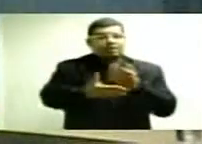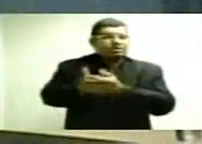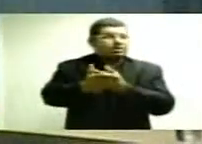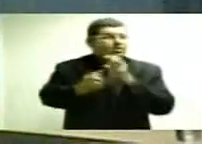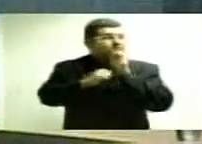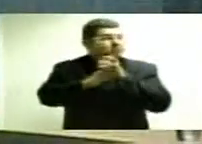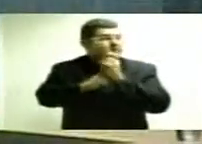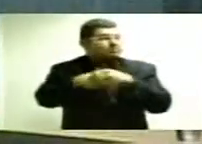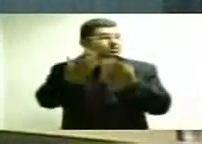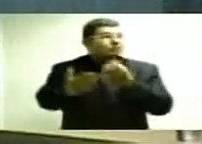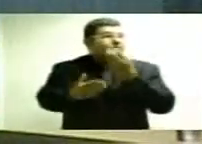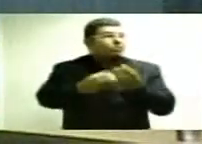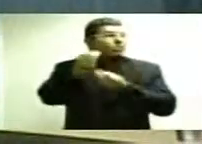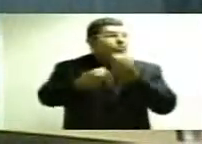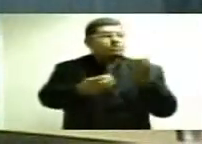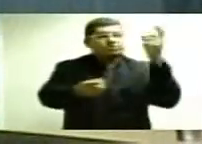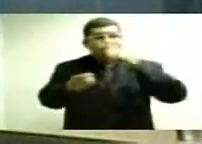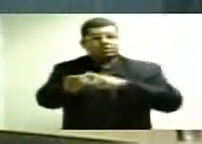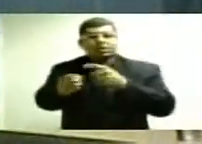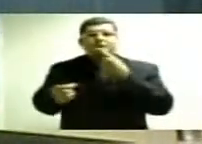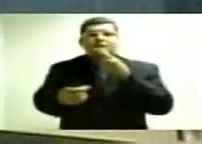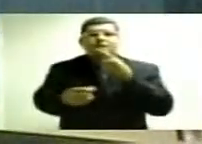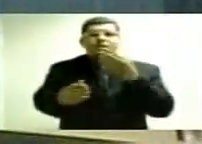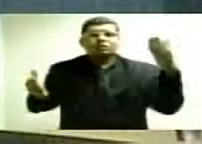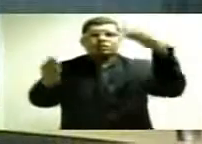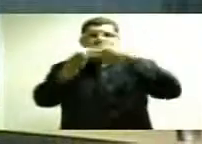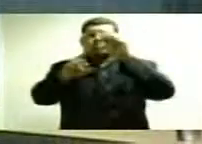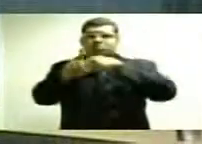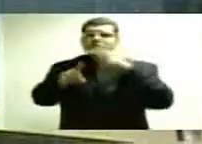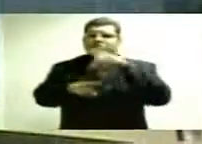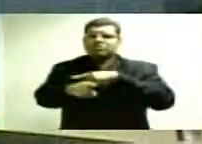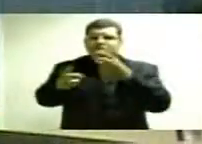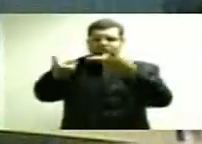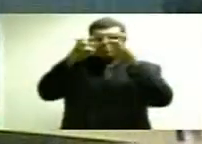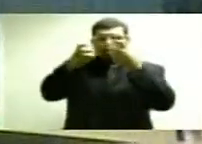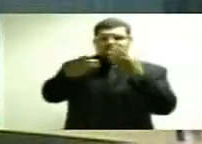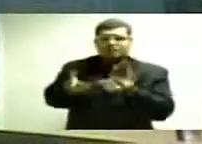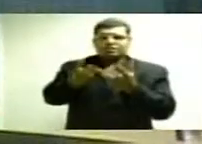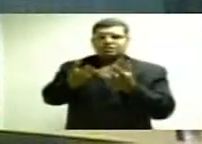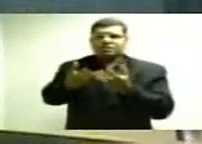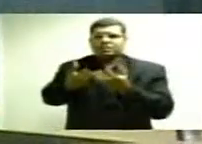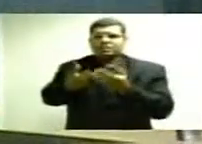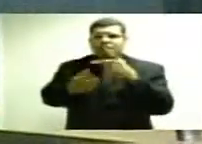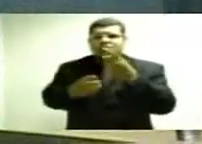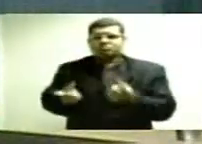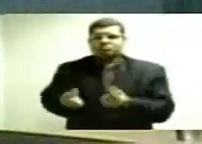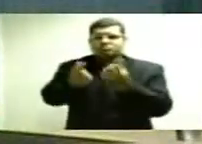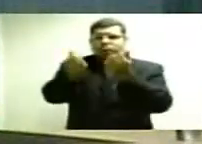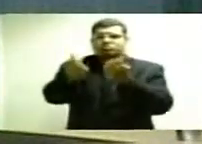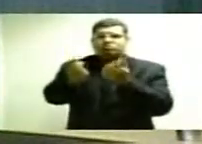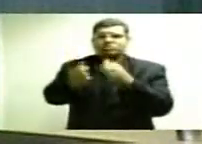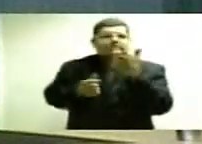sua casa. E quando chegasse perto do final do mês, você percebesse que o seu dinheiro